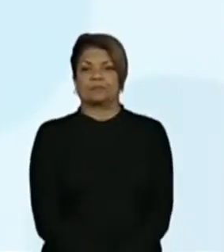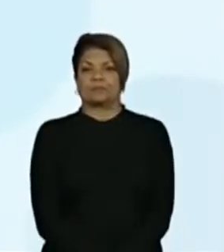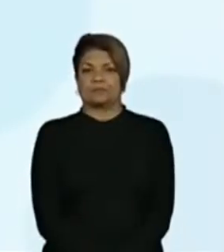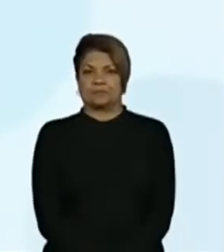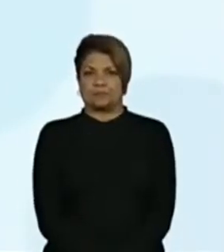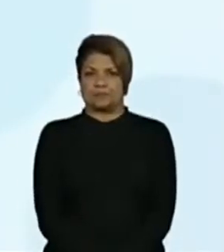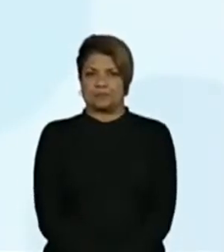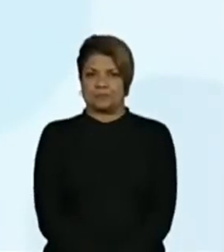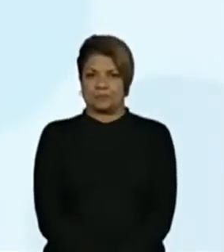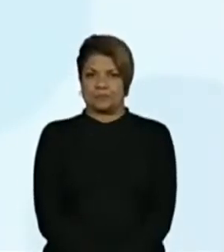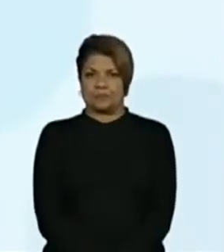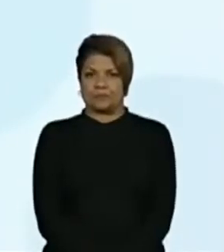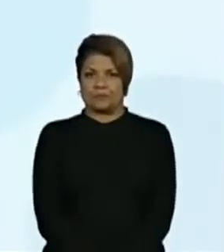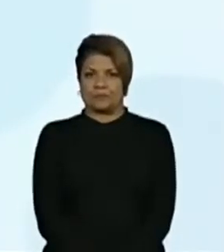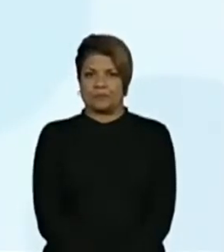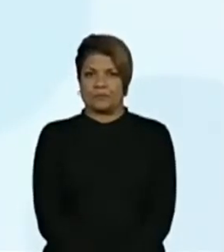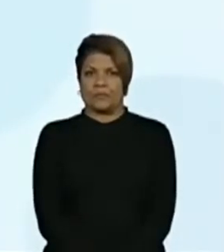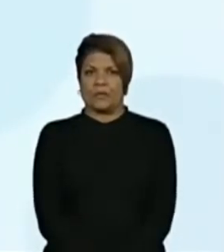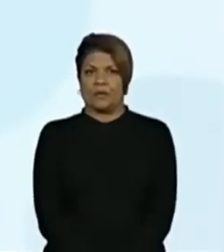Seiscentos e quatorze.